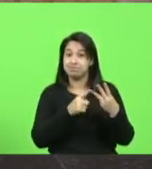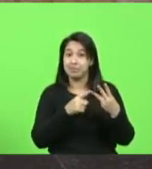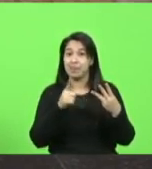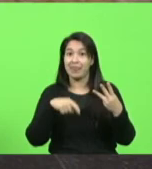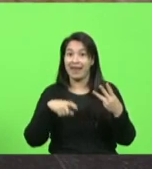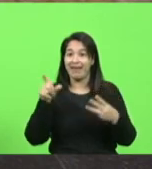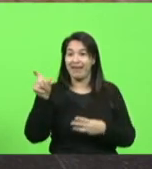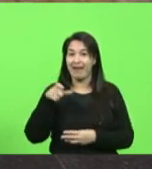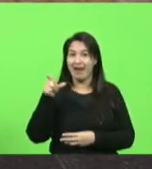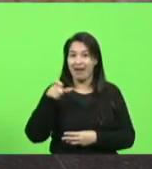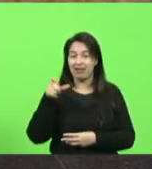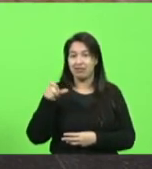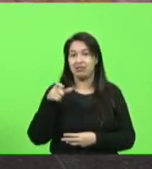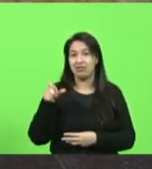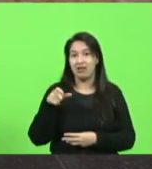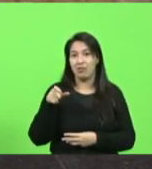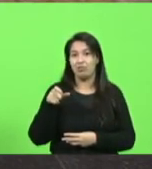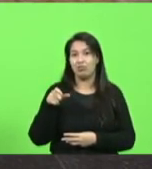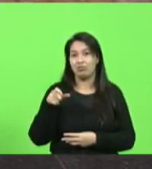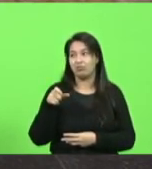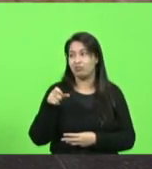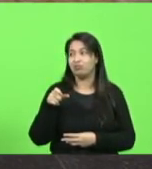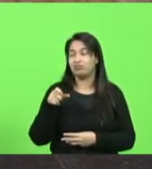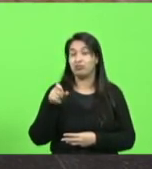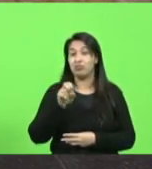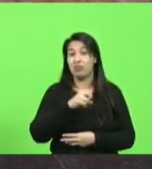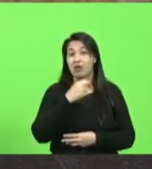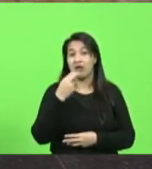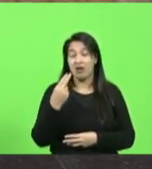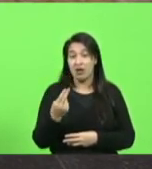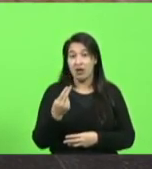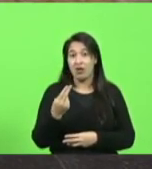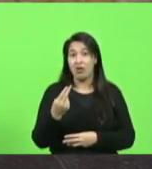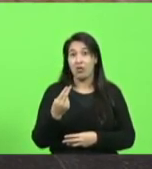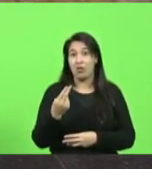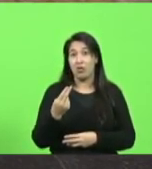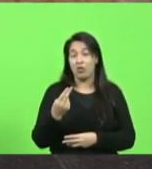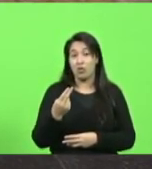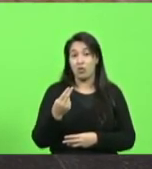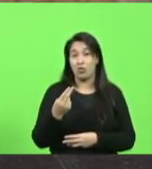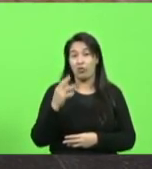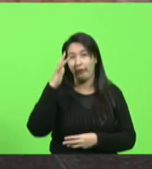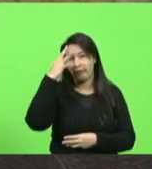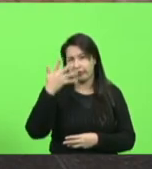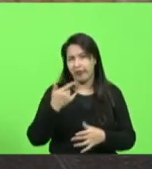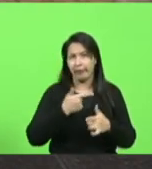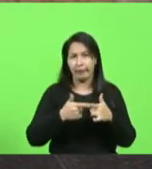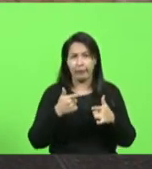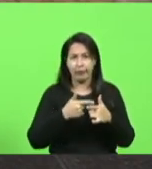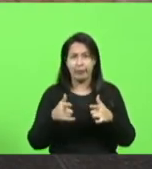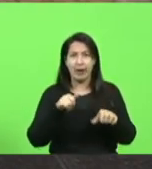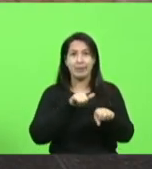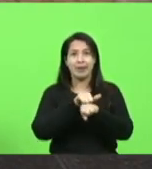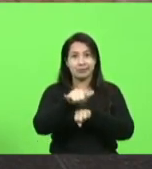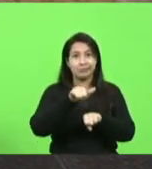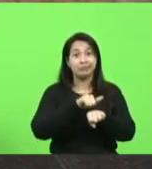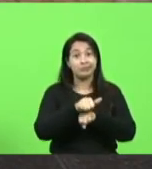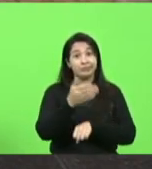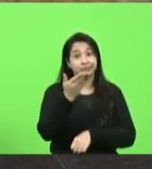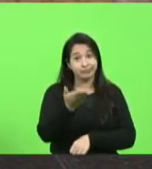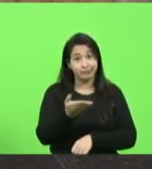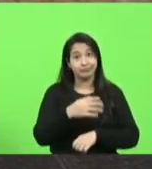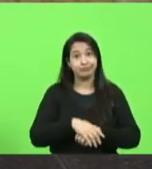crédito, ou oferecendo o cartão de crédito, ou para resolver algum problema relacionado ao cartão de crédito.